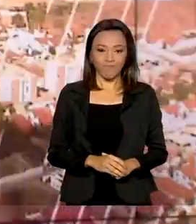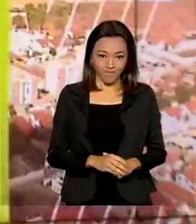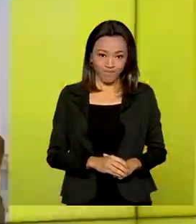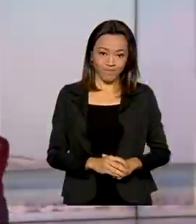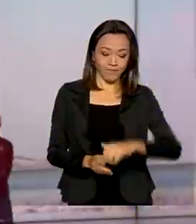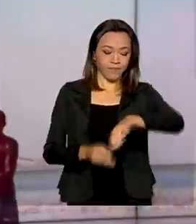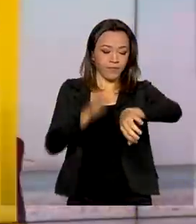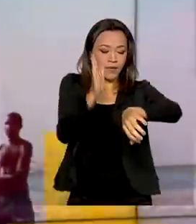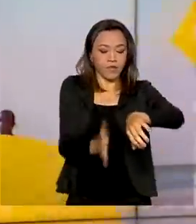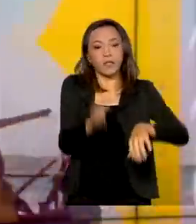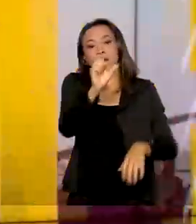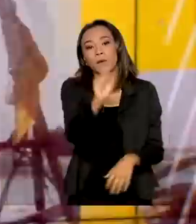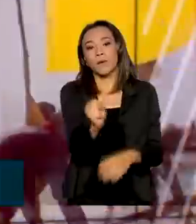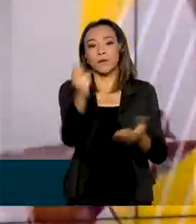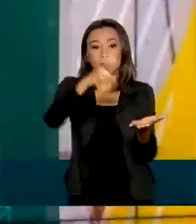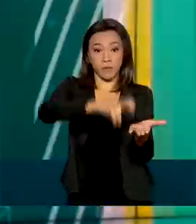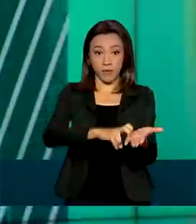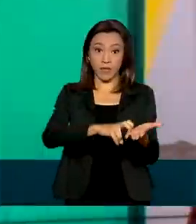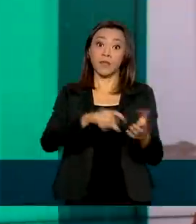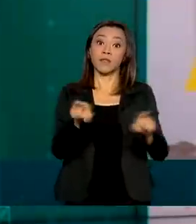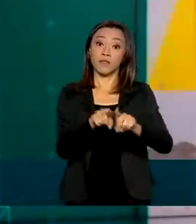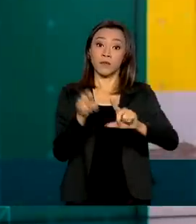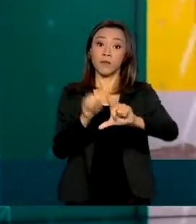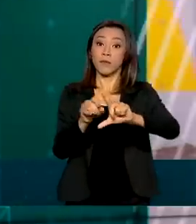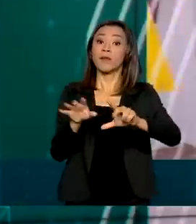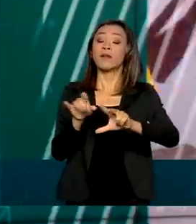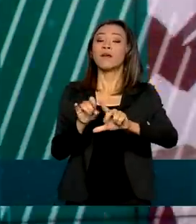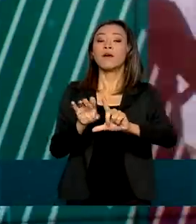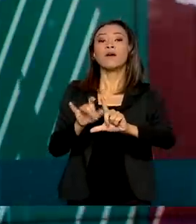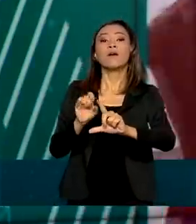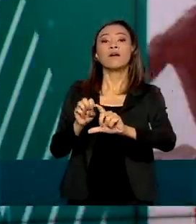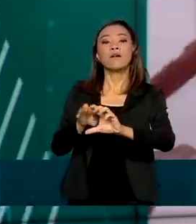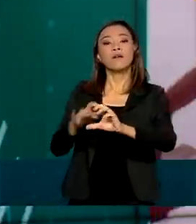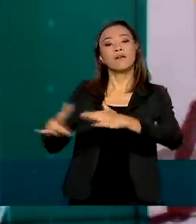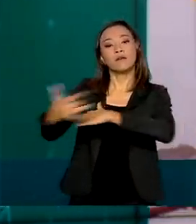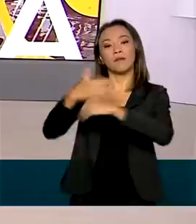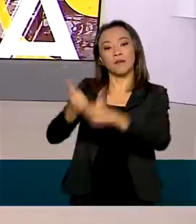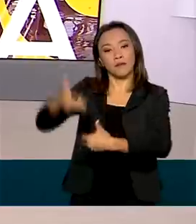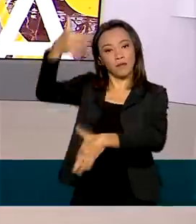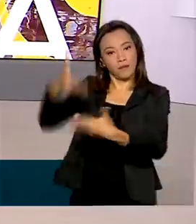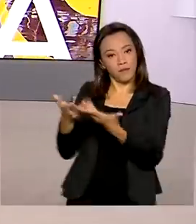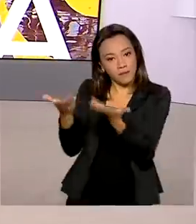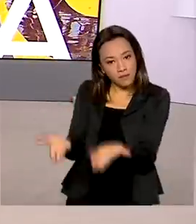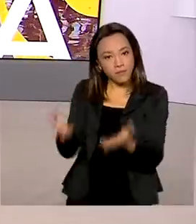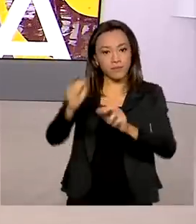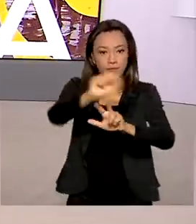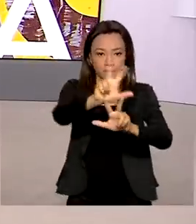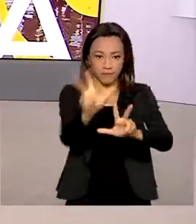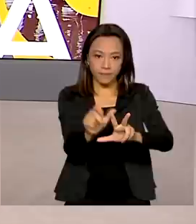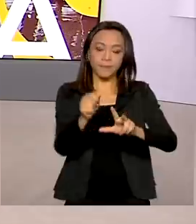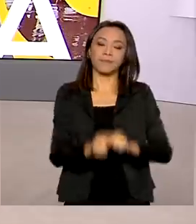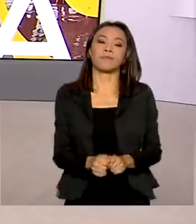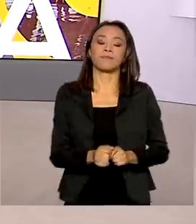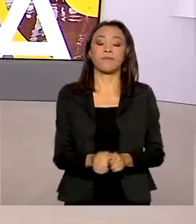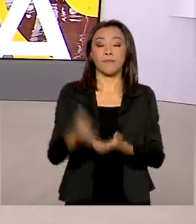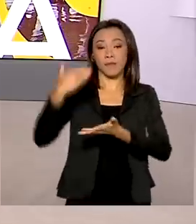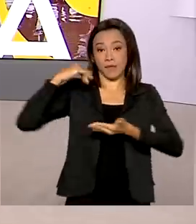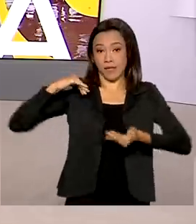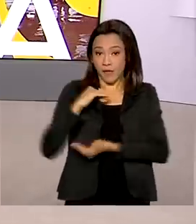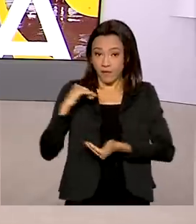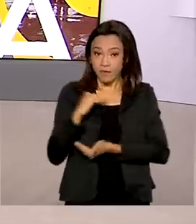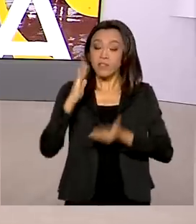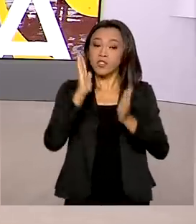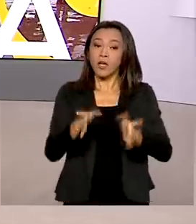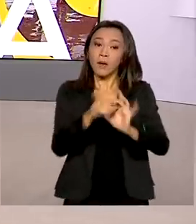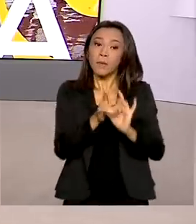Agora são 8 horas da manhã, estamos ao vivo também pelas redes sociais da TV Brasil. A Anvisa autorizou a indicação da vacina da